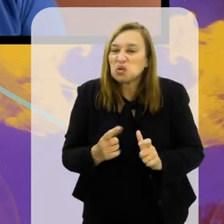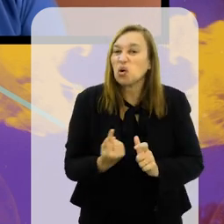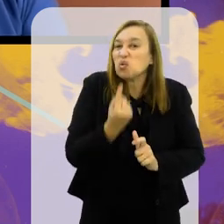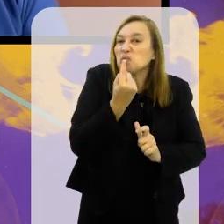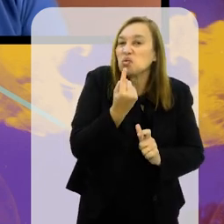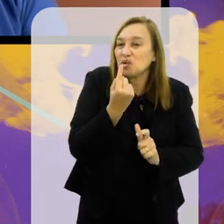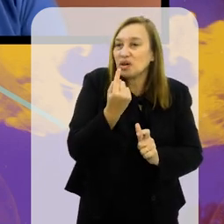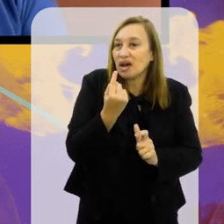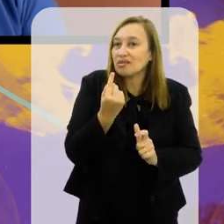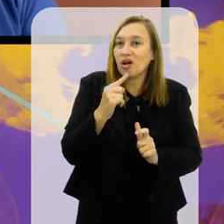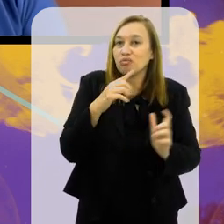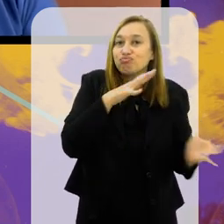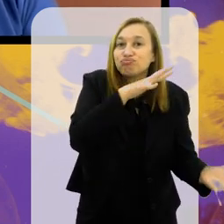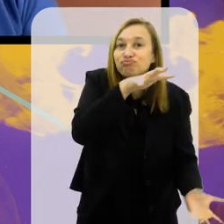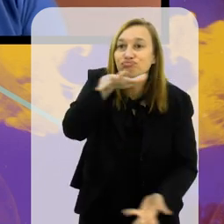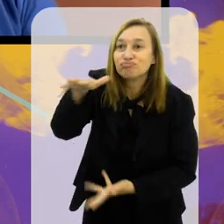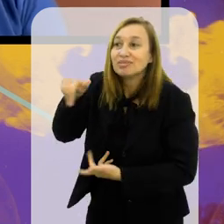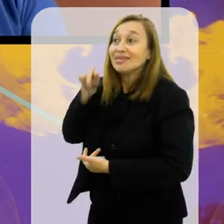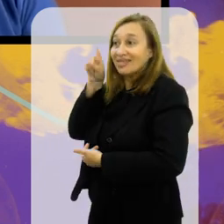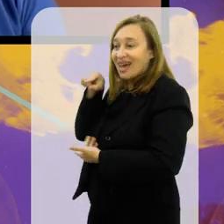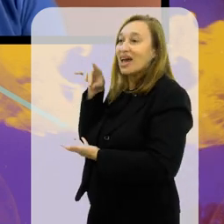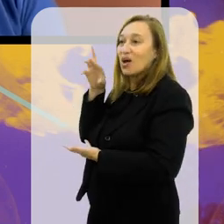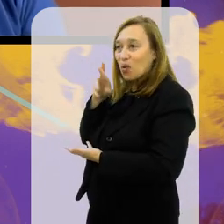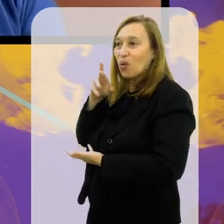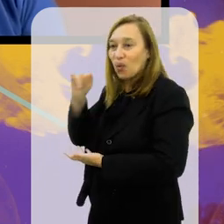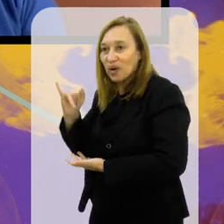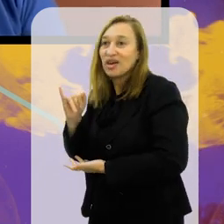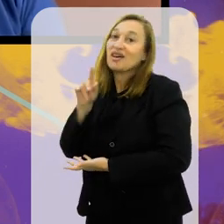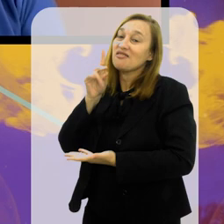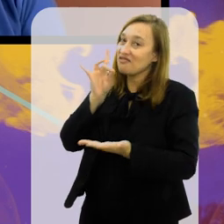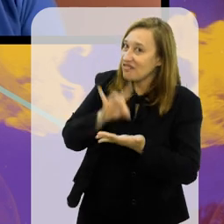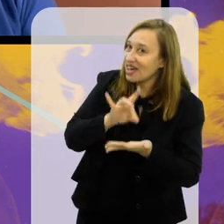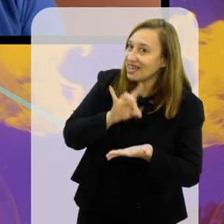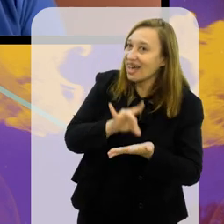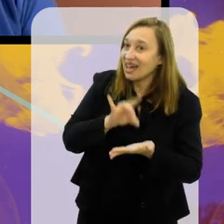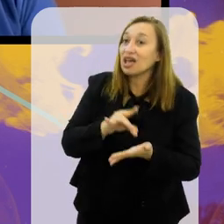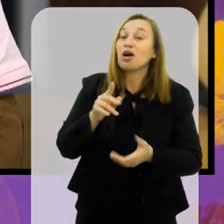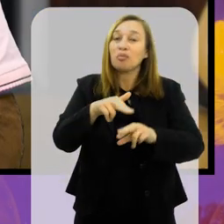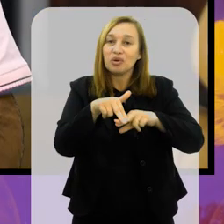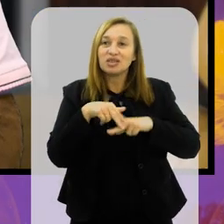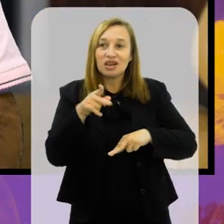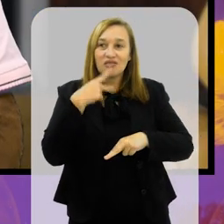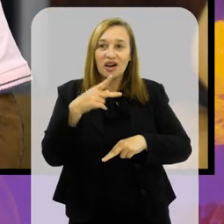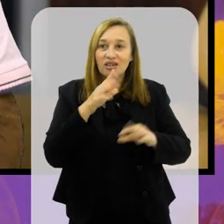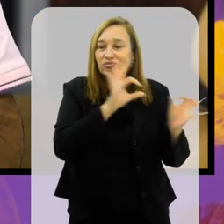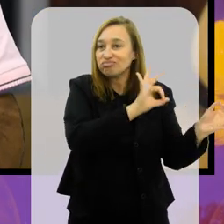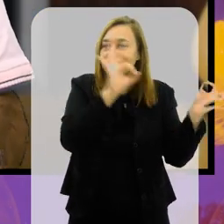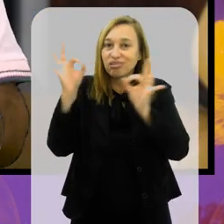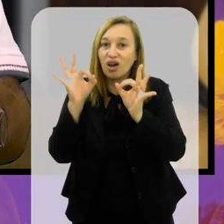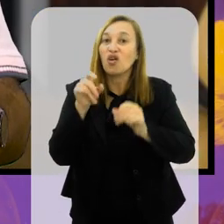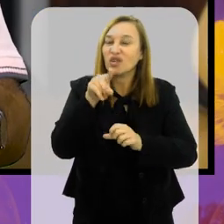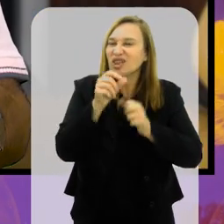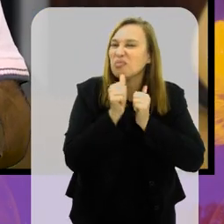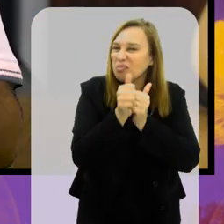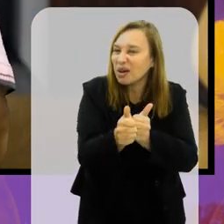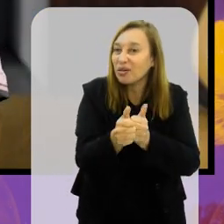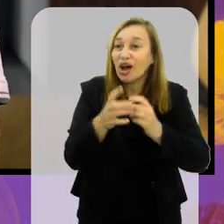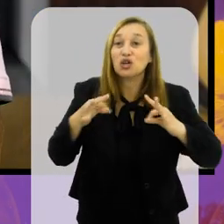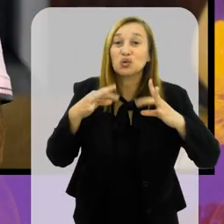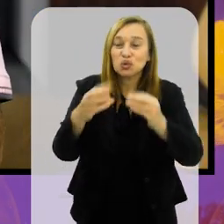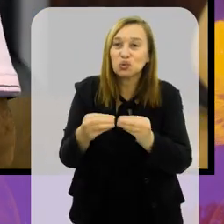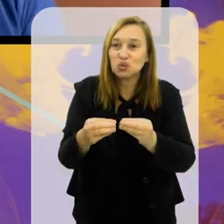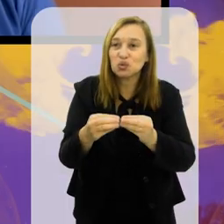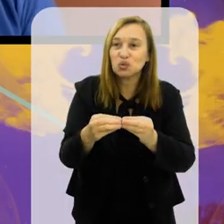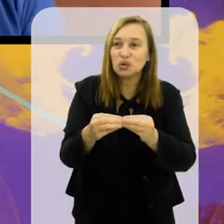internet, a gente não fala mais pra um lugar só, né? A gente fala pro planeta Terra, né, Rui? É verdade, com certeza. E por isso, eu